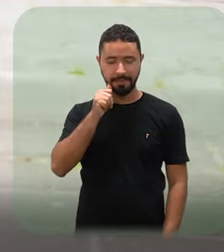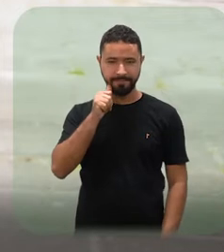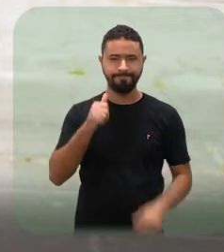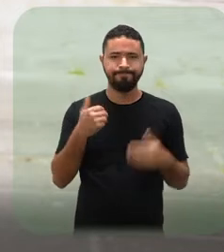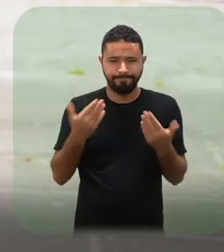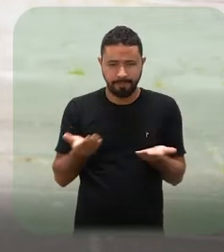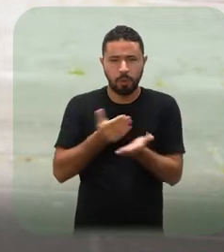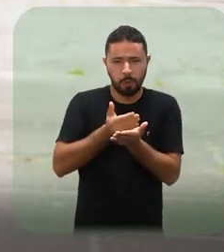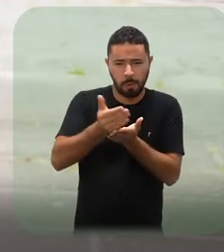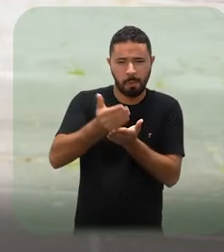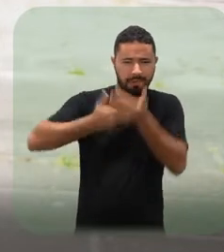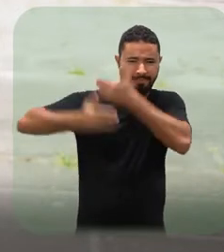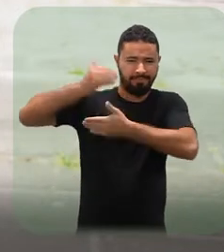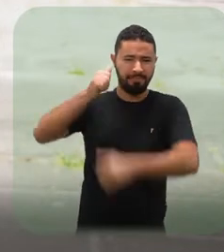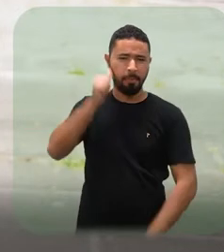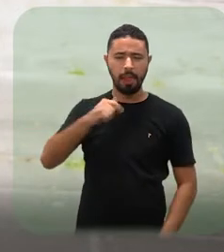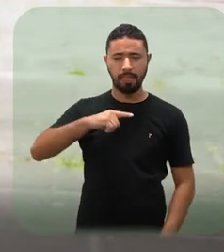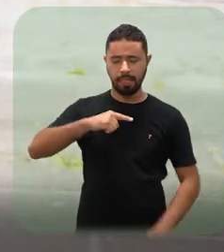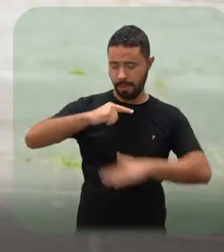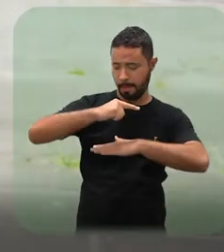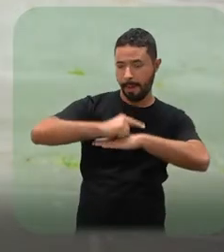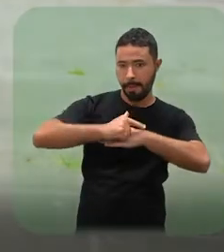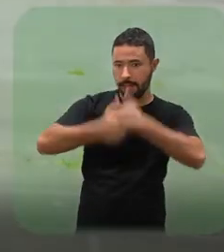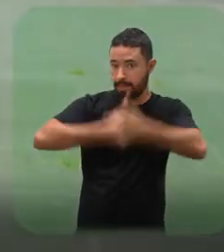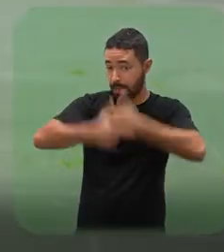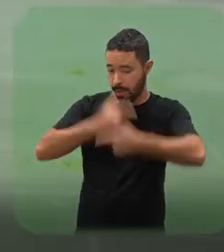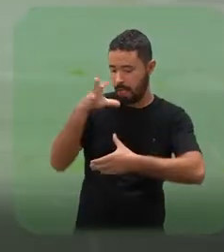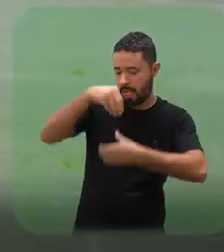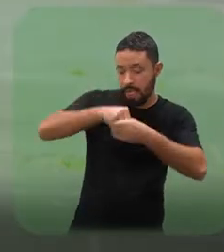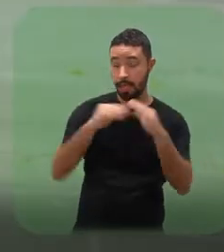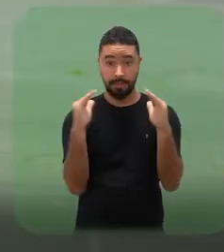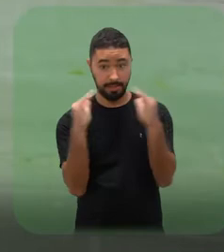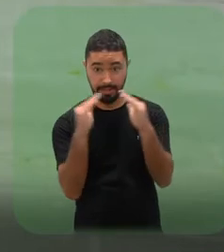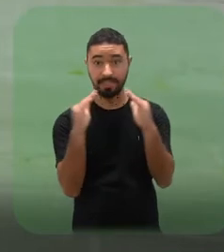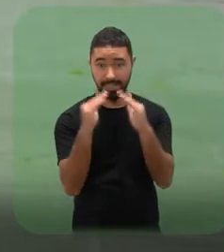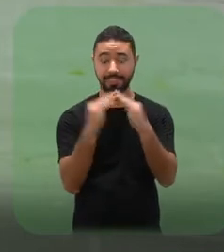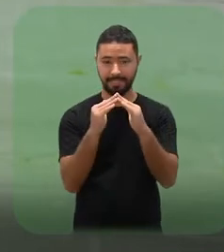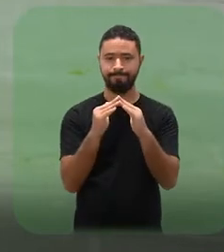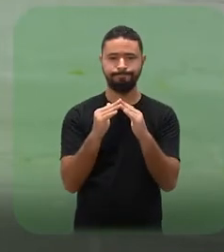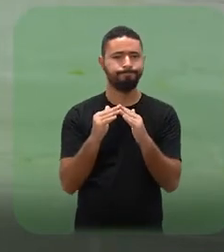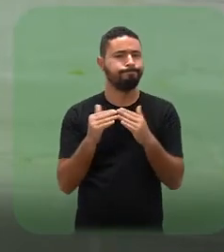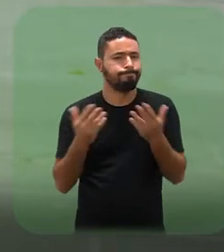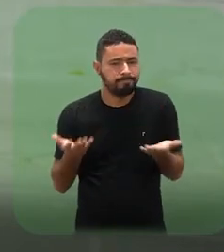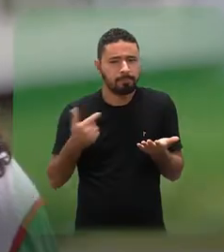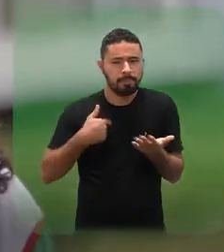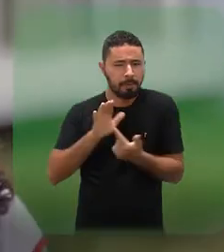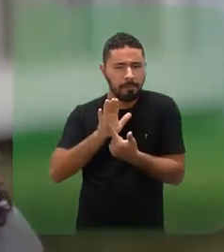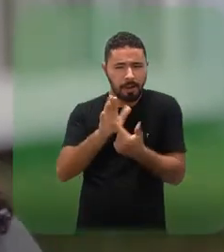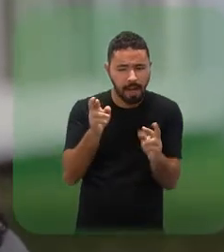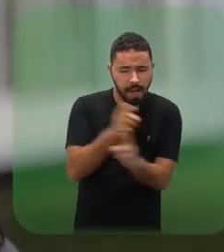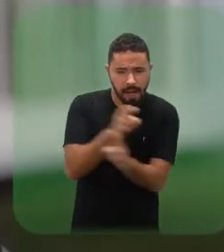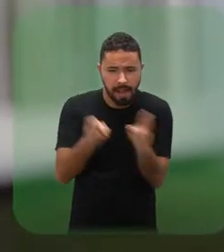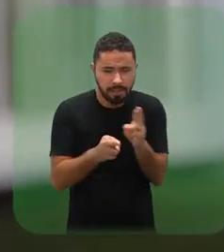início, quando a mulher tinha aquele papel doméstico dentro de casa e